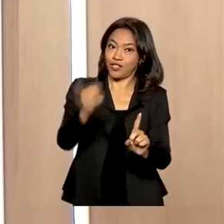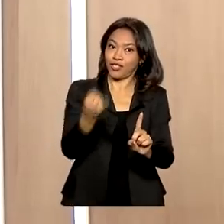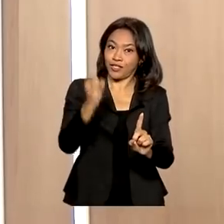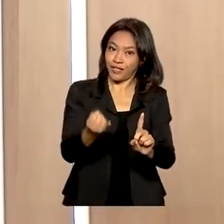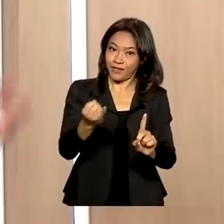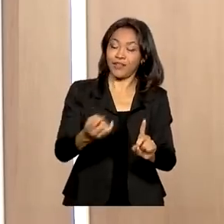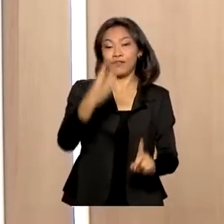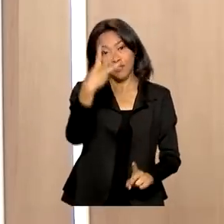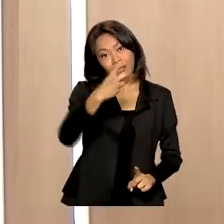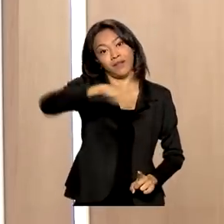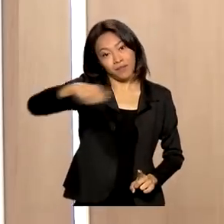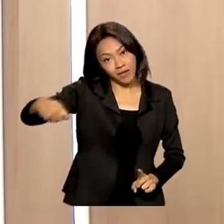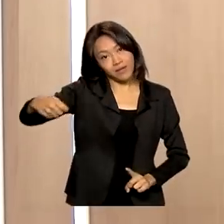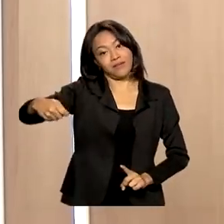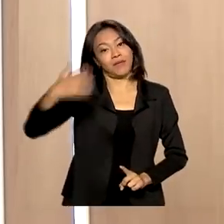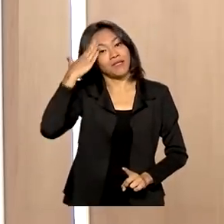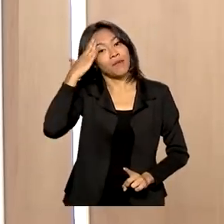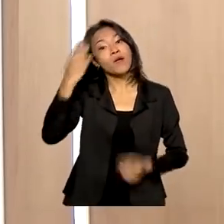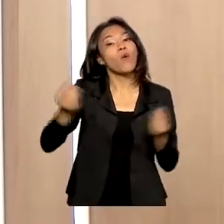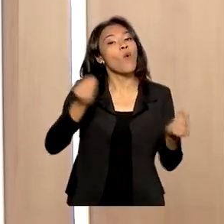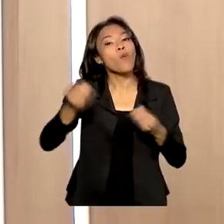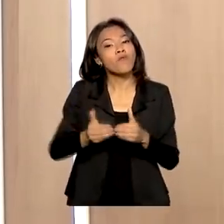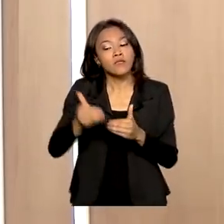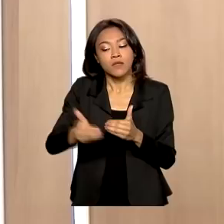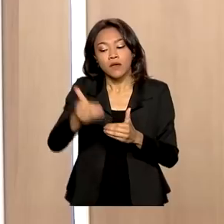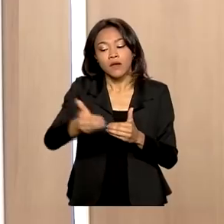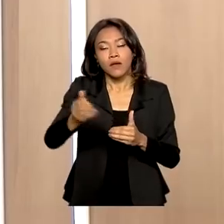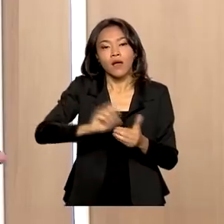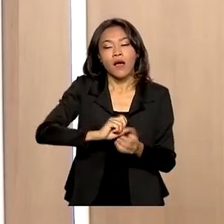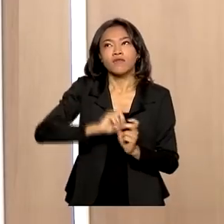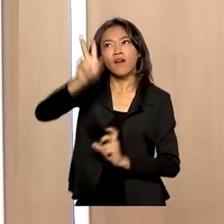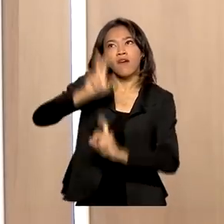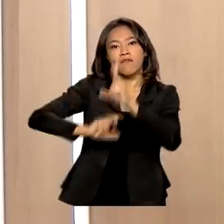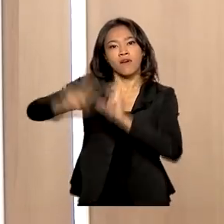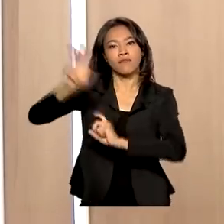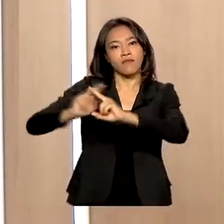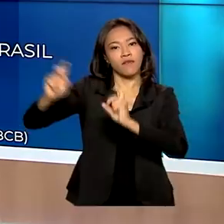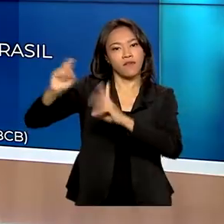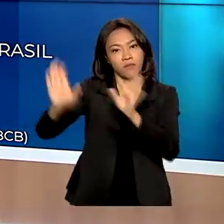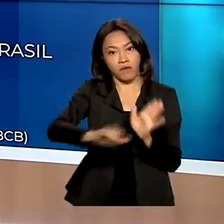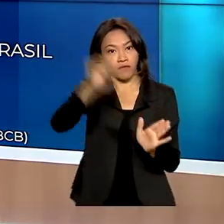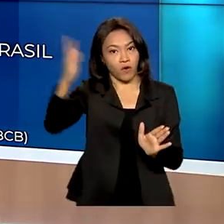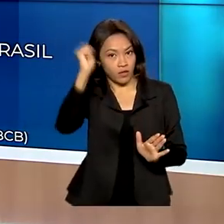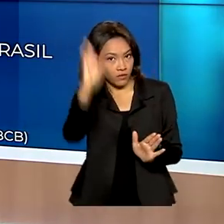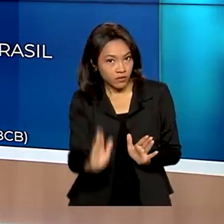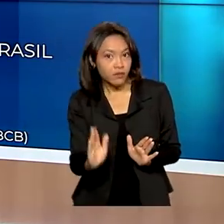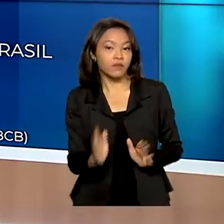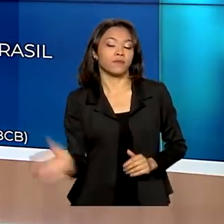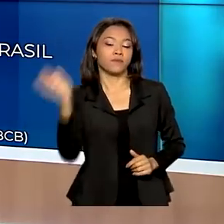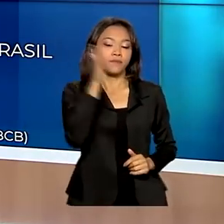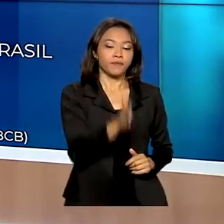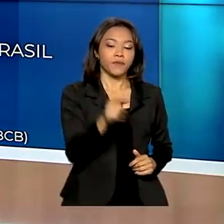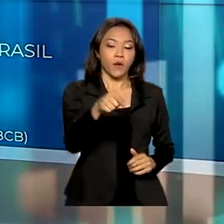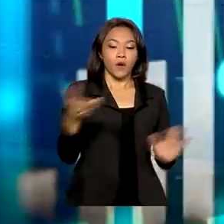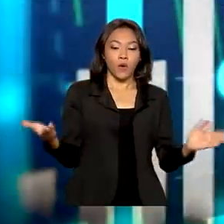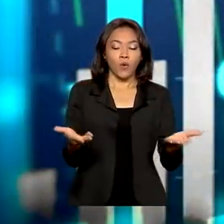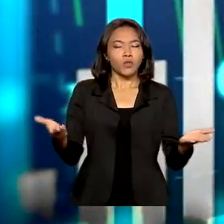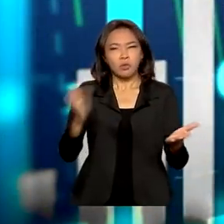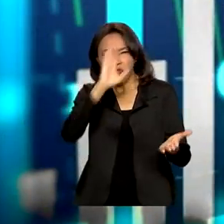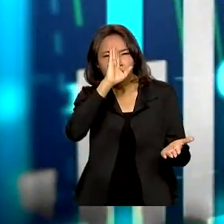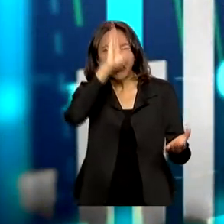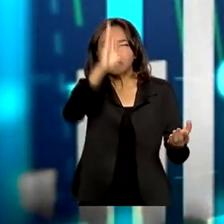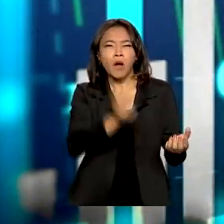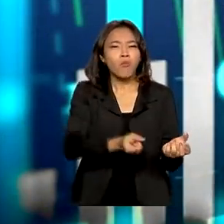primeiro trimestre para termos uma ideia melhor de como se comportarão as exportações ao longo do ano. Os destaques das